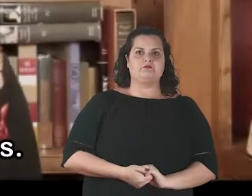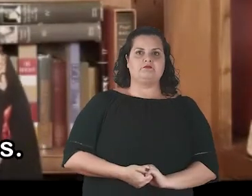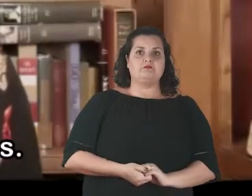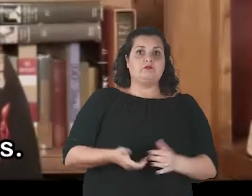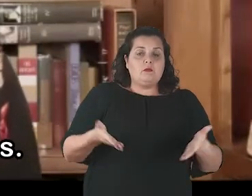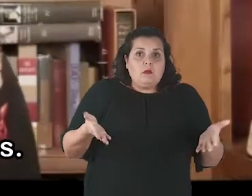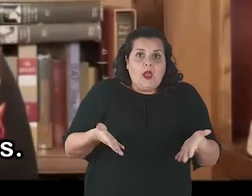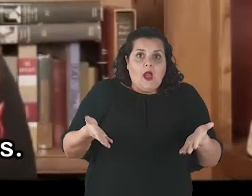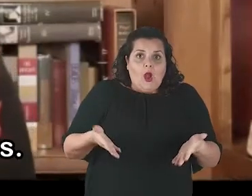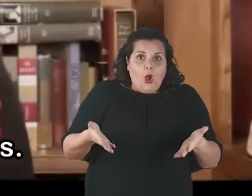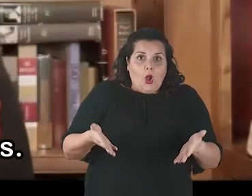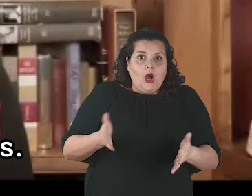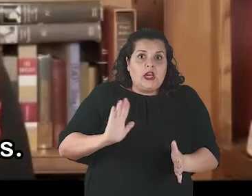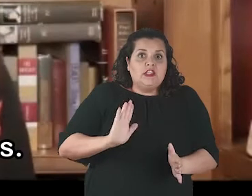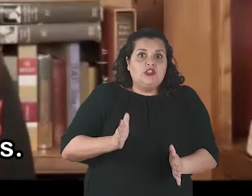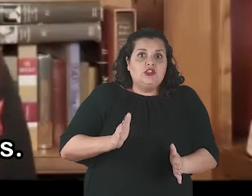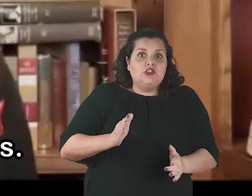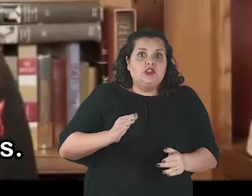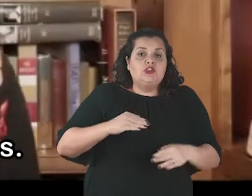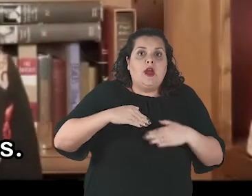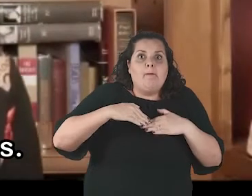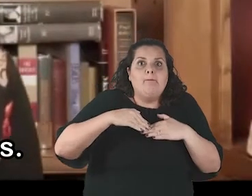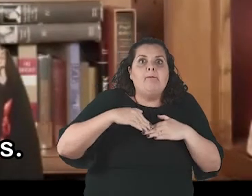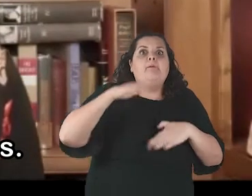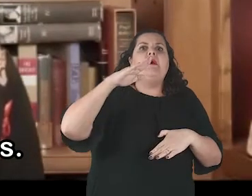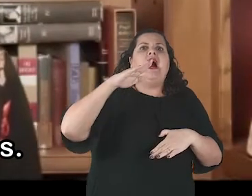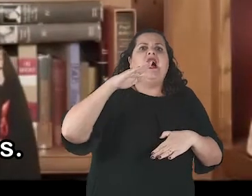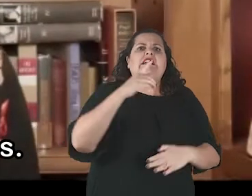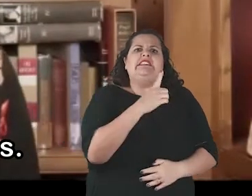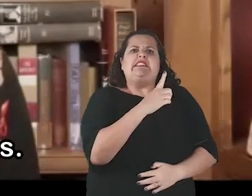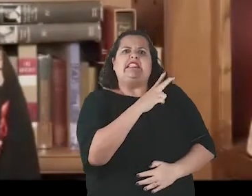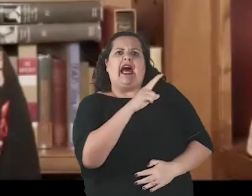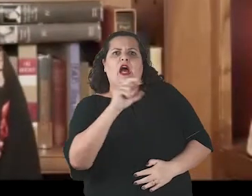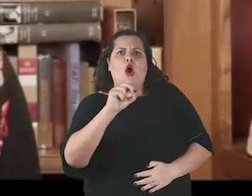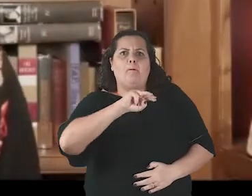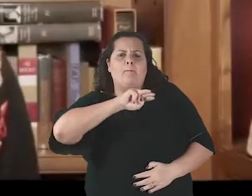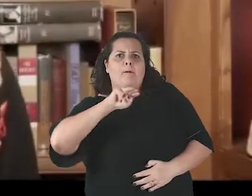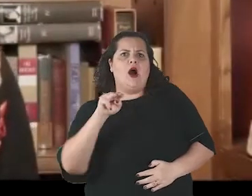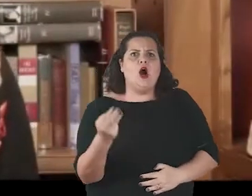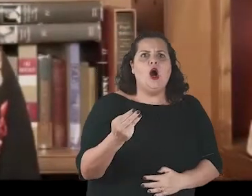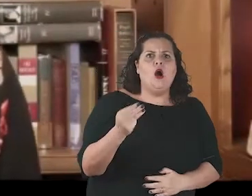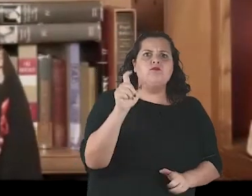Atualmente, esse número já chega a mais de 150 milhões.